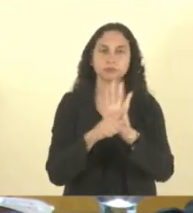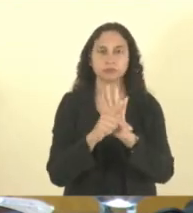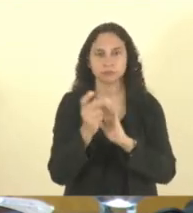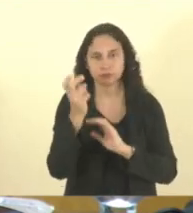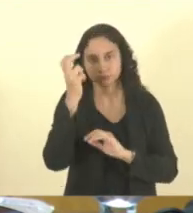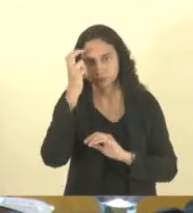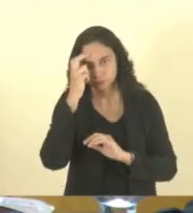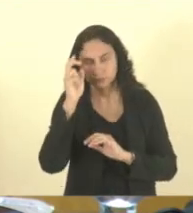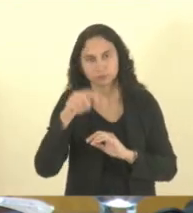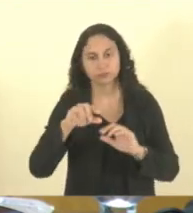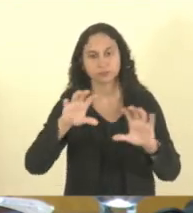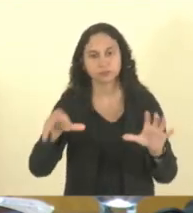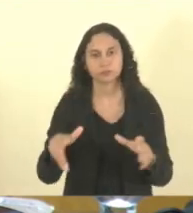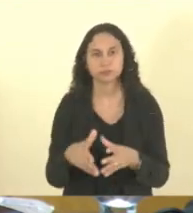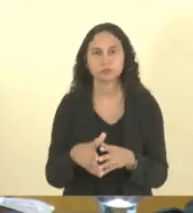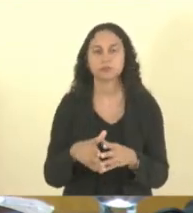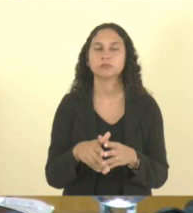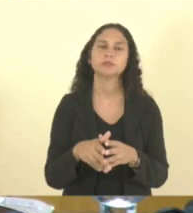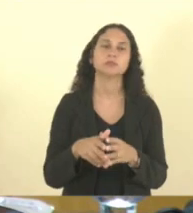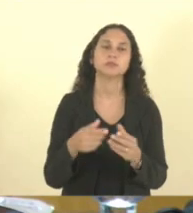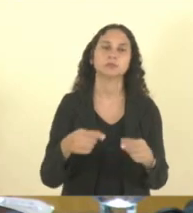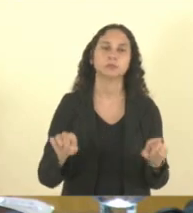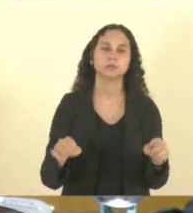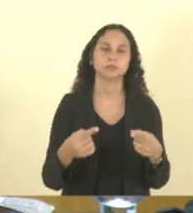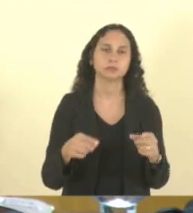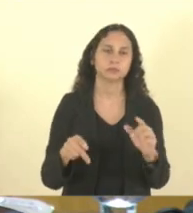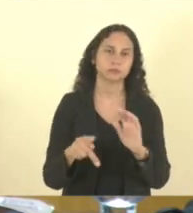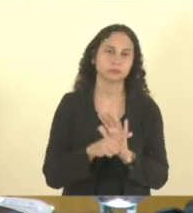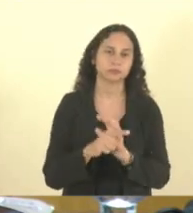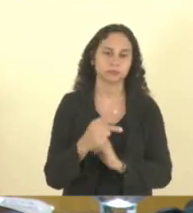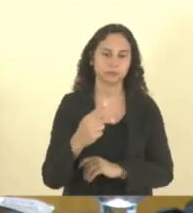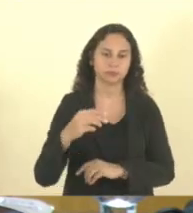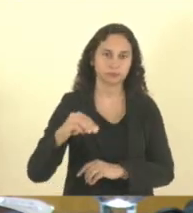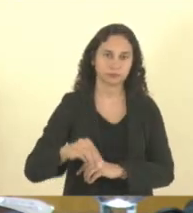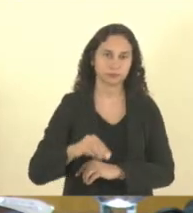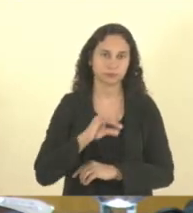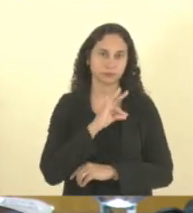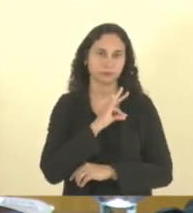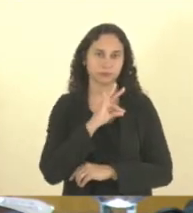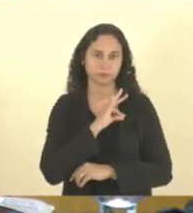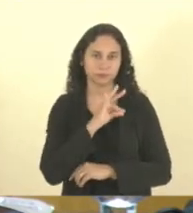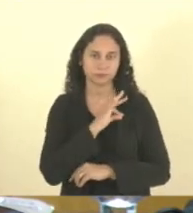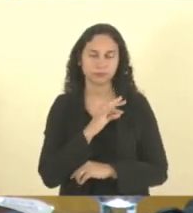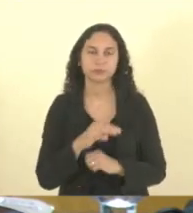banda de música da PM. O outro pedido de prioridade é Projeto de Lei 842-23